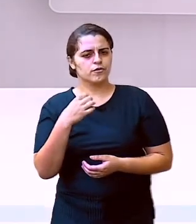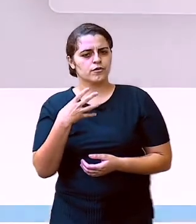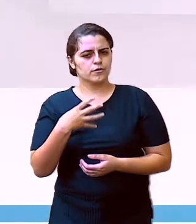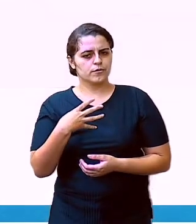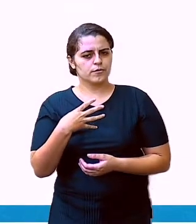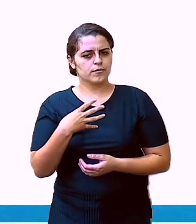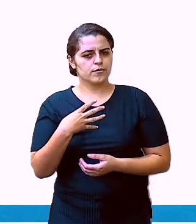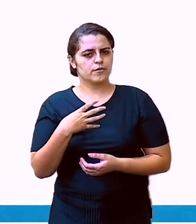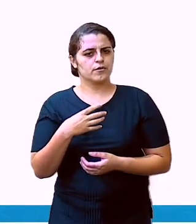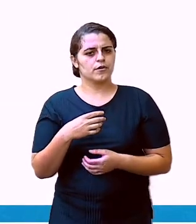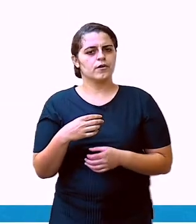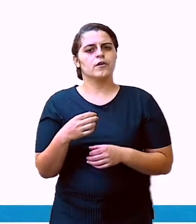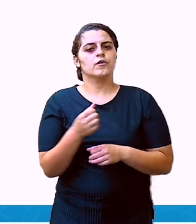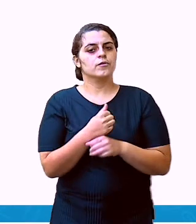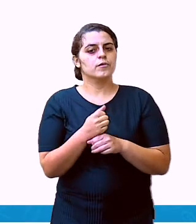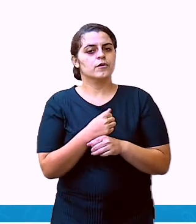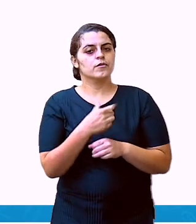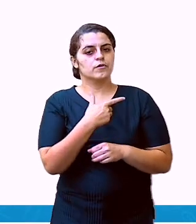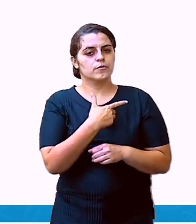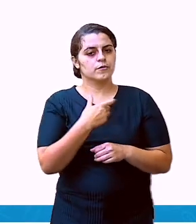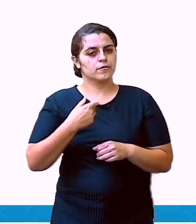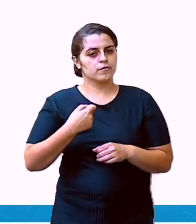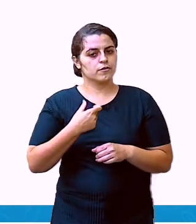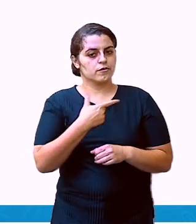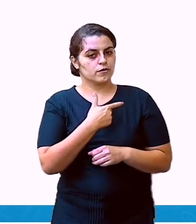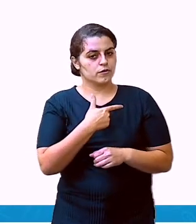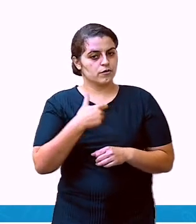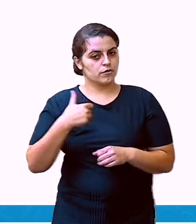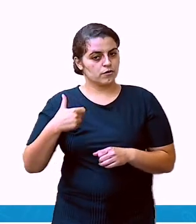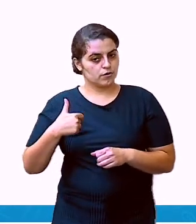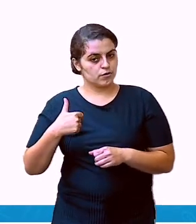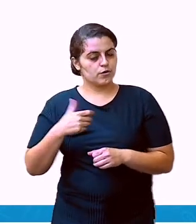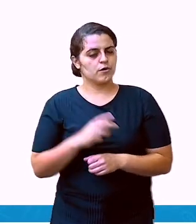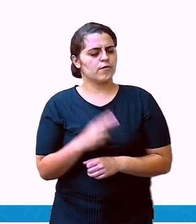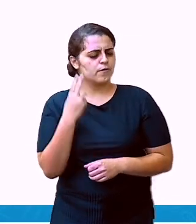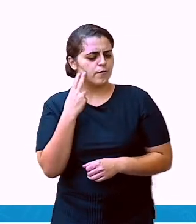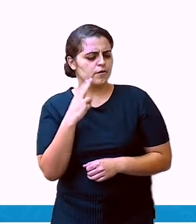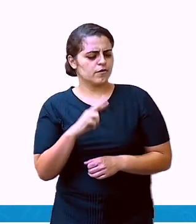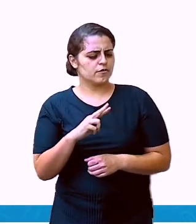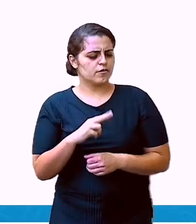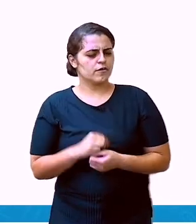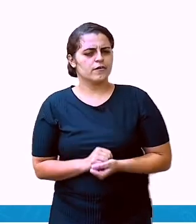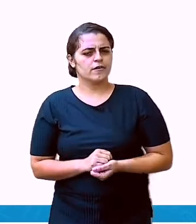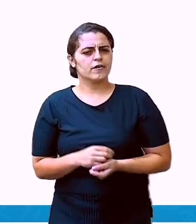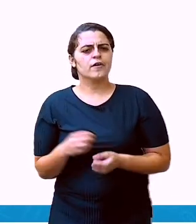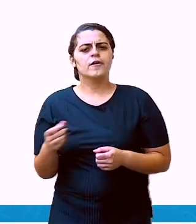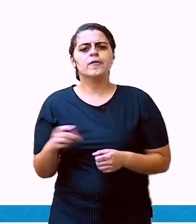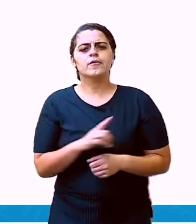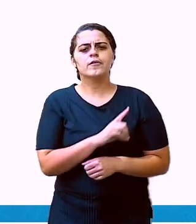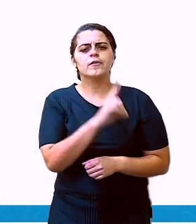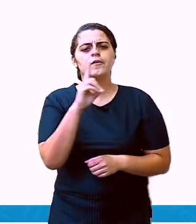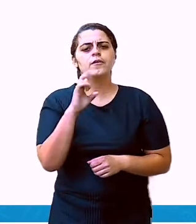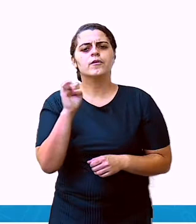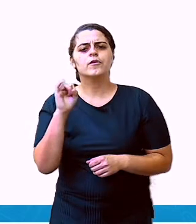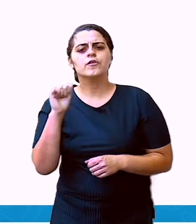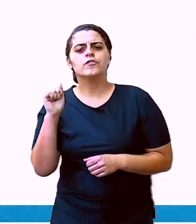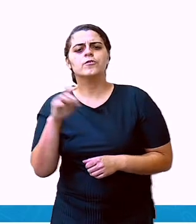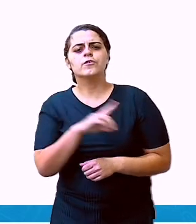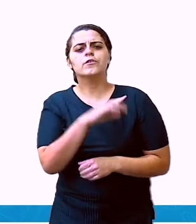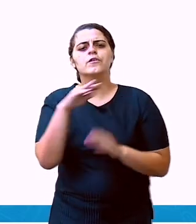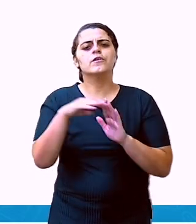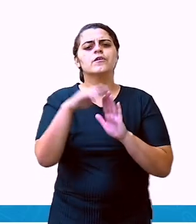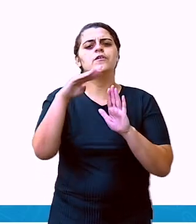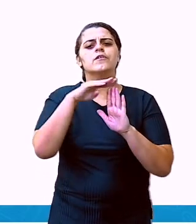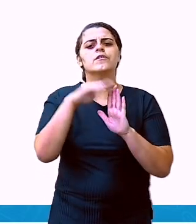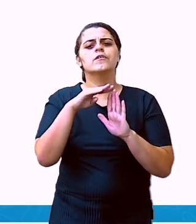4 de 2021. Observe que aí eu coloquei a data em cima. Como eu disse para